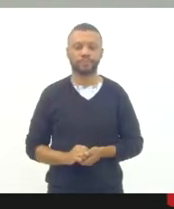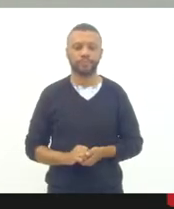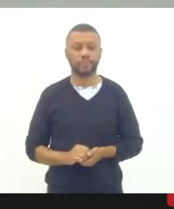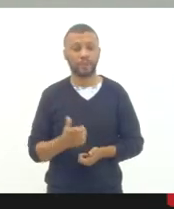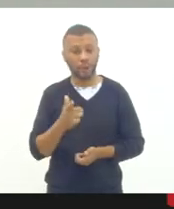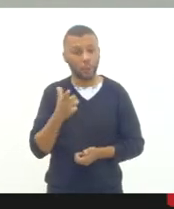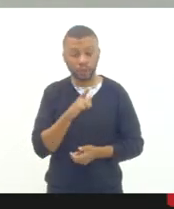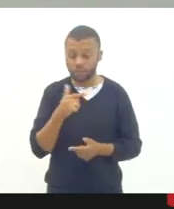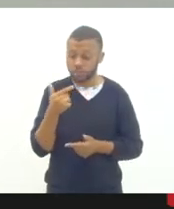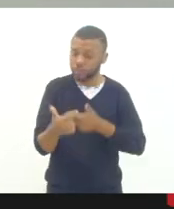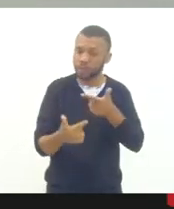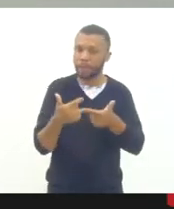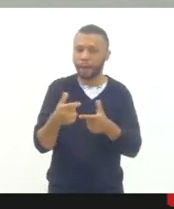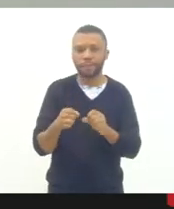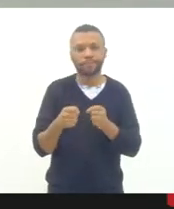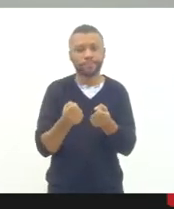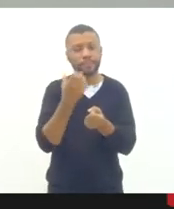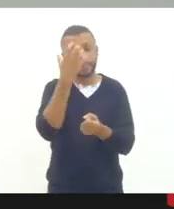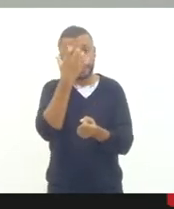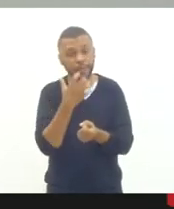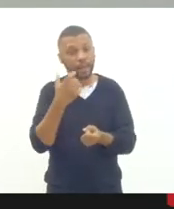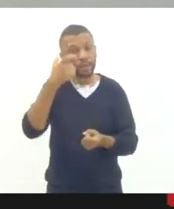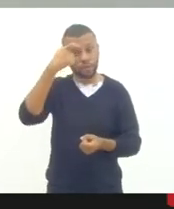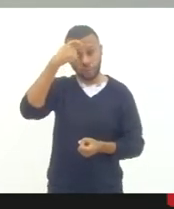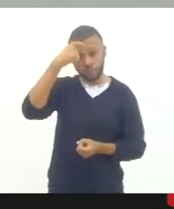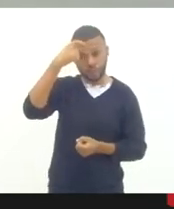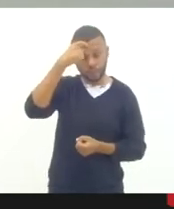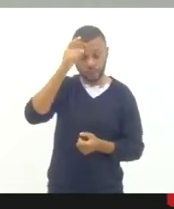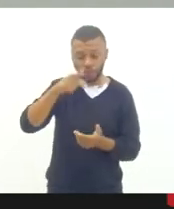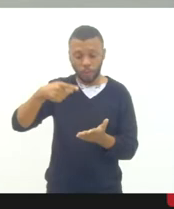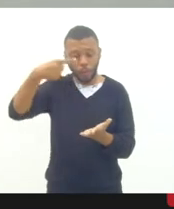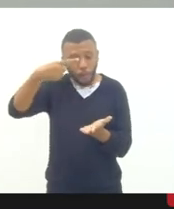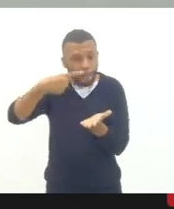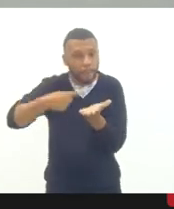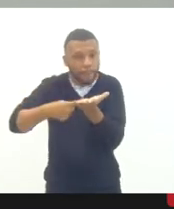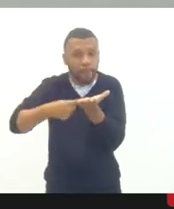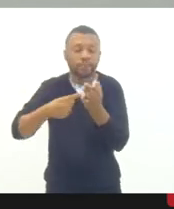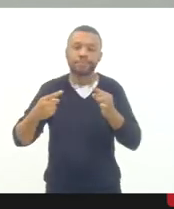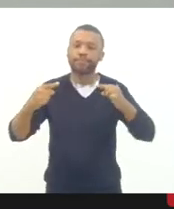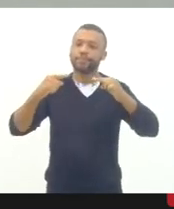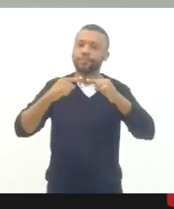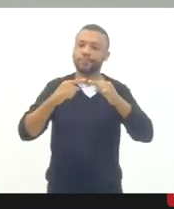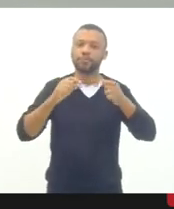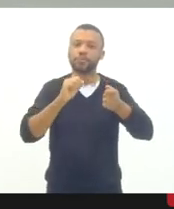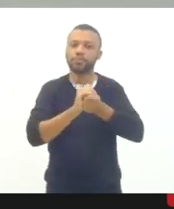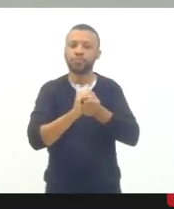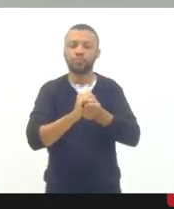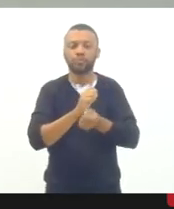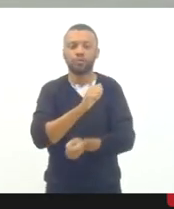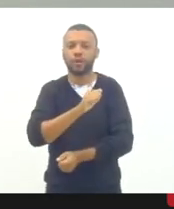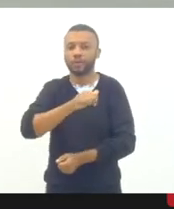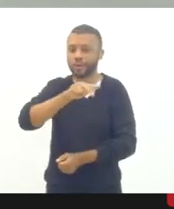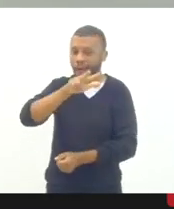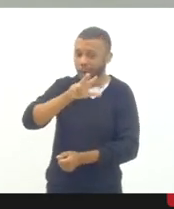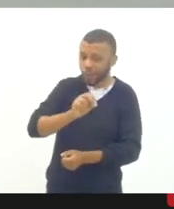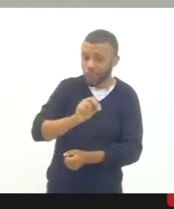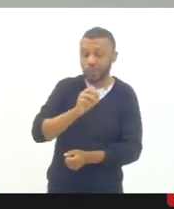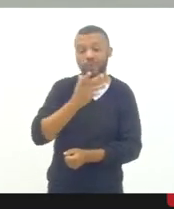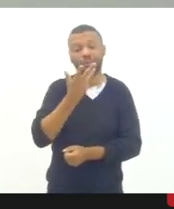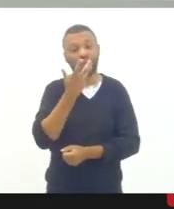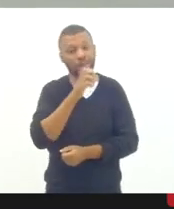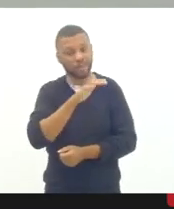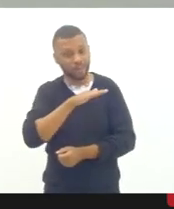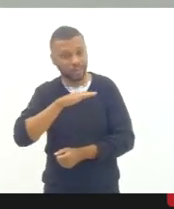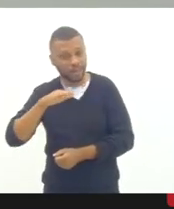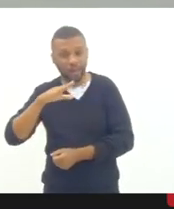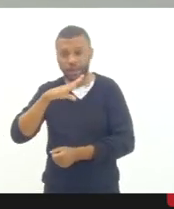sério, consciente, comprometido com as nossas crianças, com os nossos adolescentes,